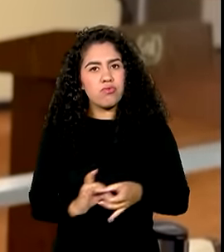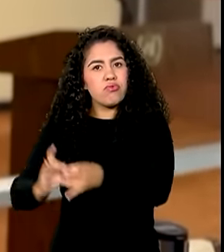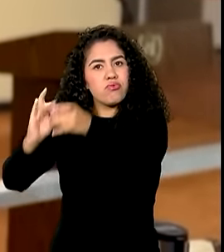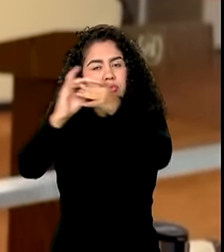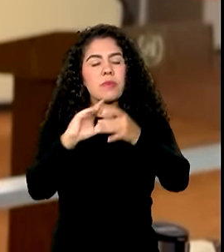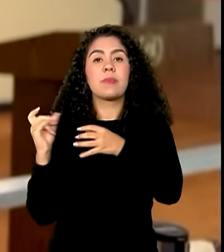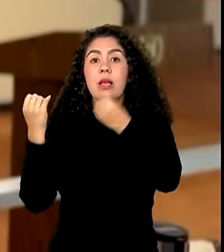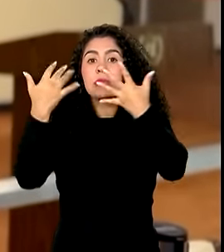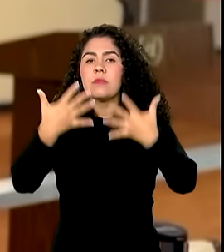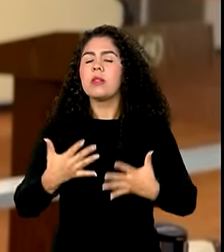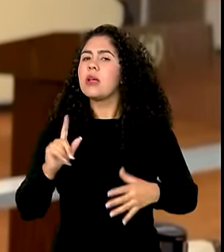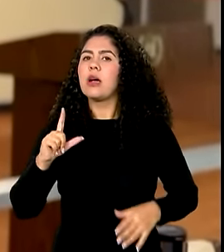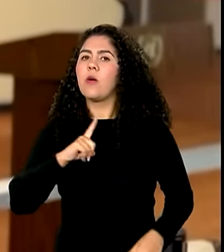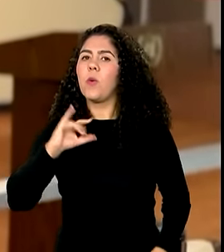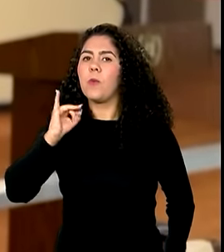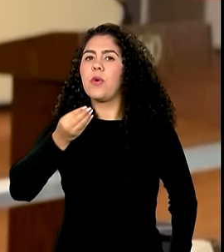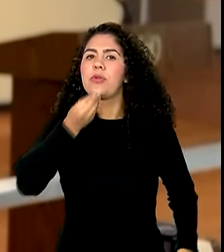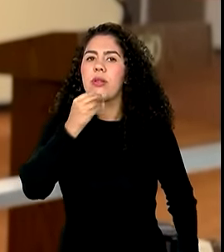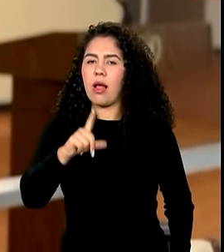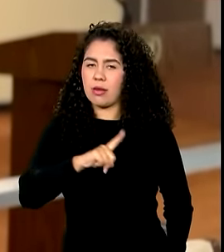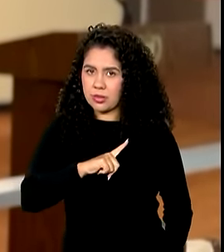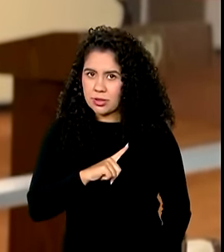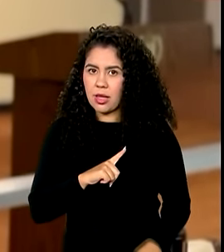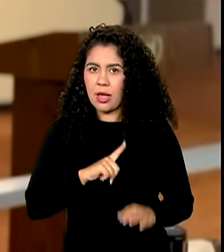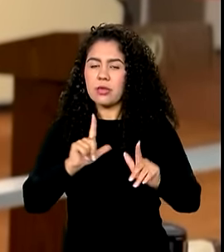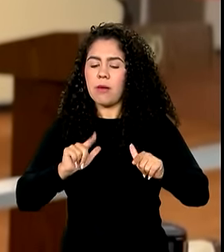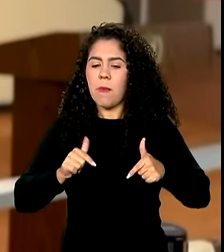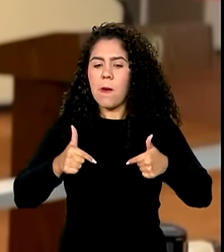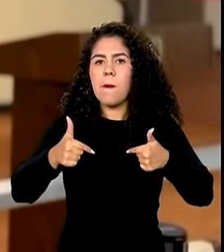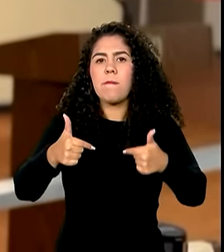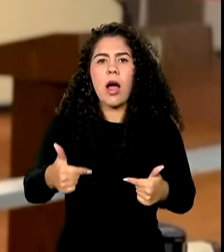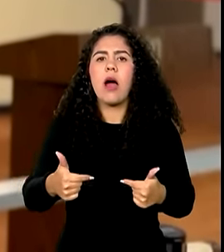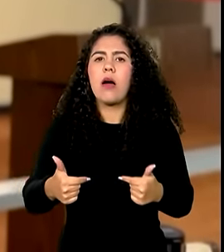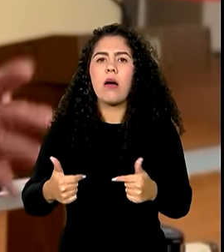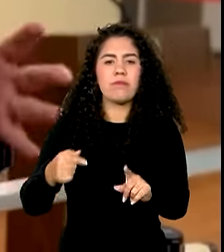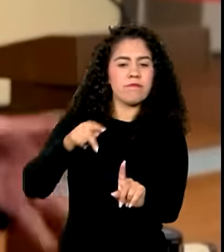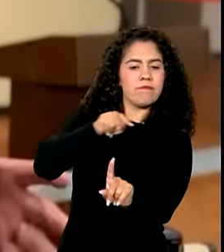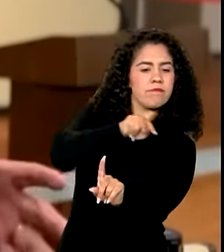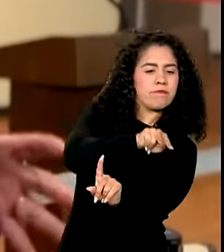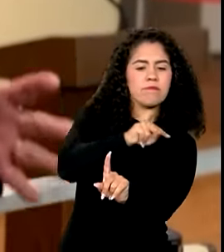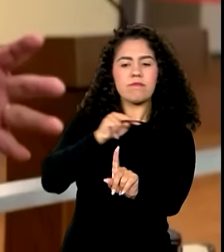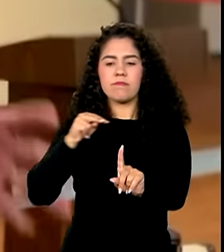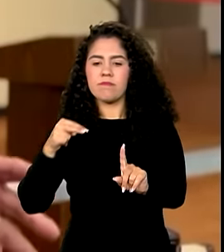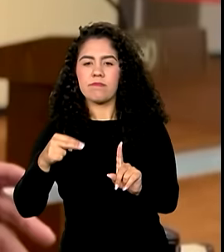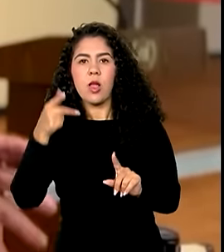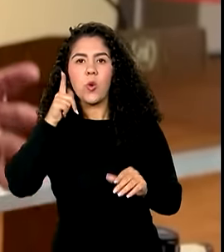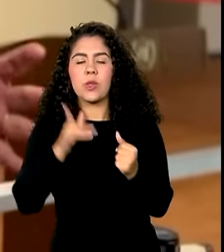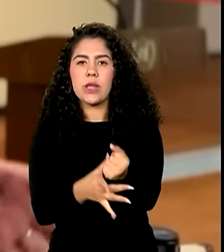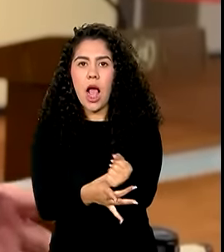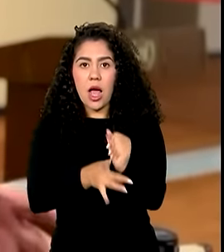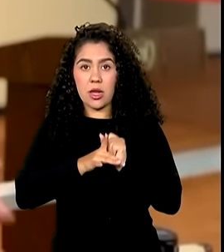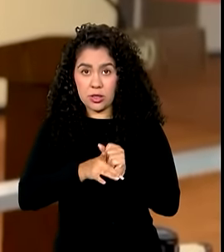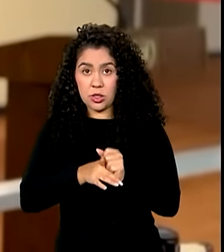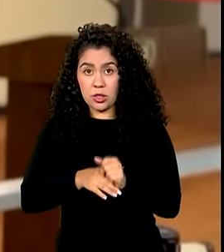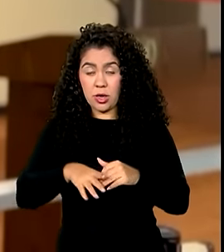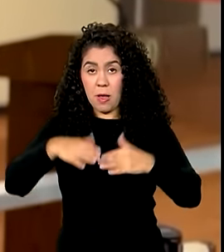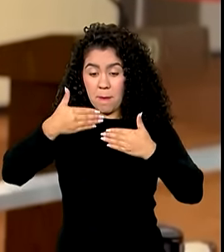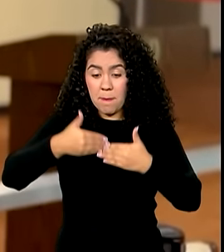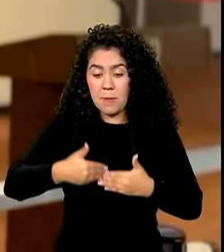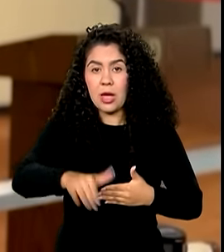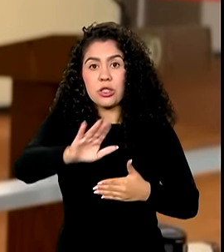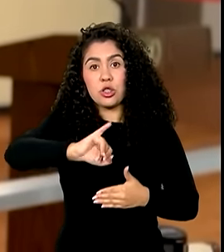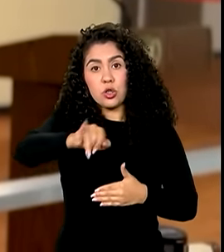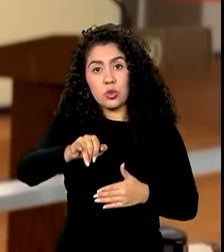oportunidade de trabalhar na perspectiva de garantir, já a partir de julho, dia 24,